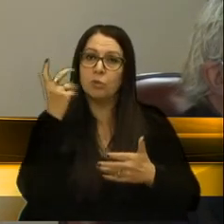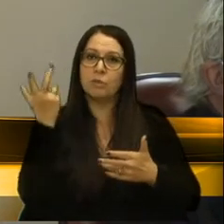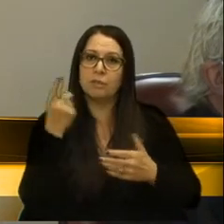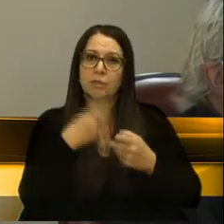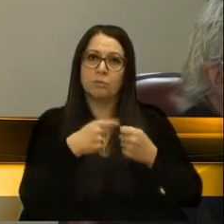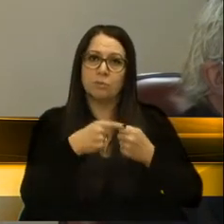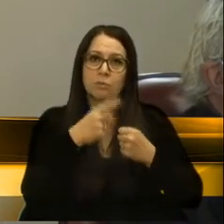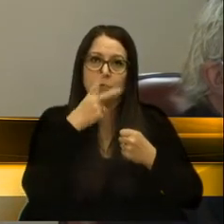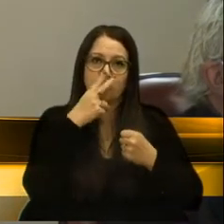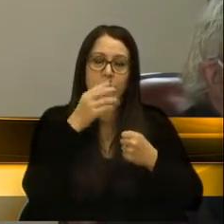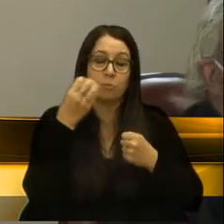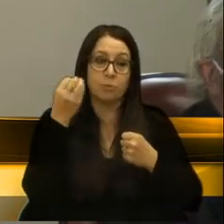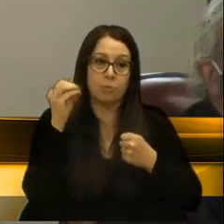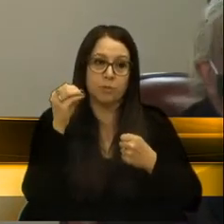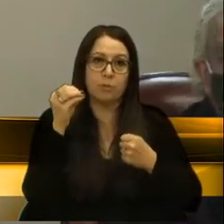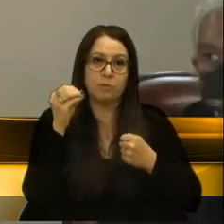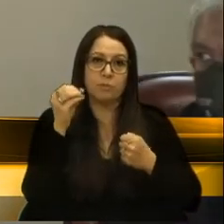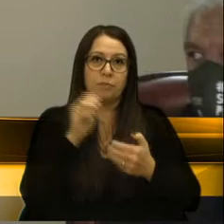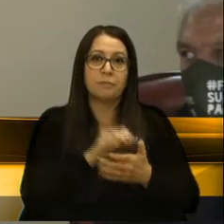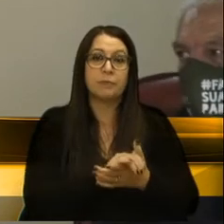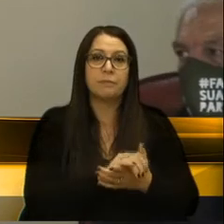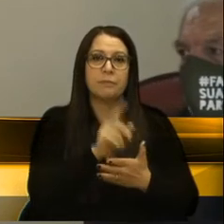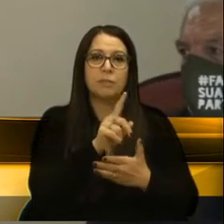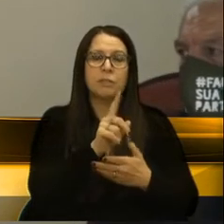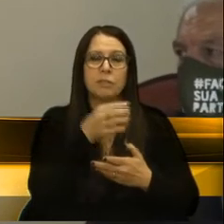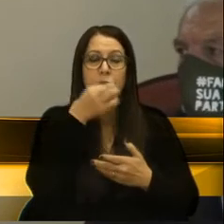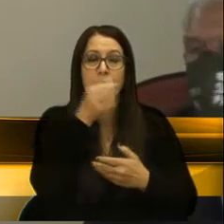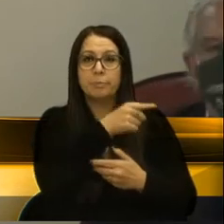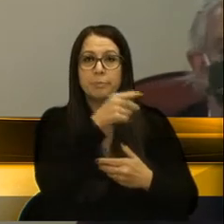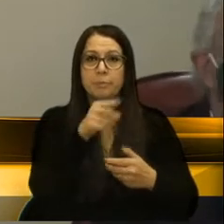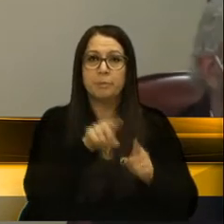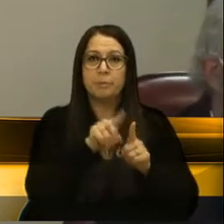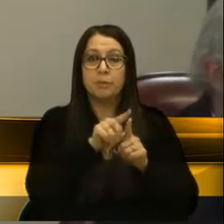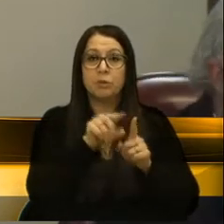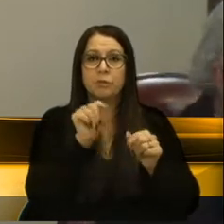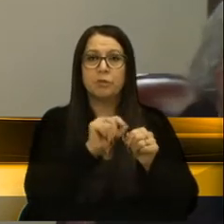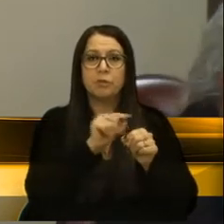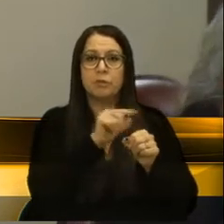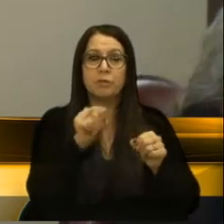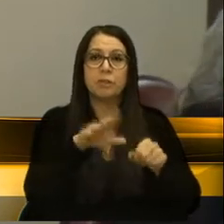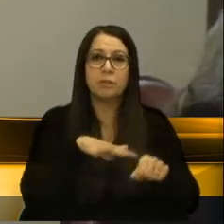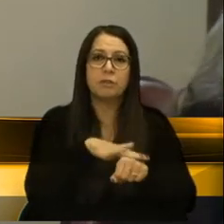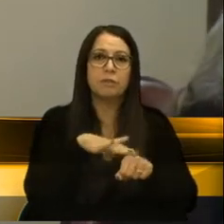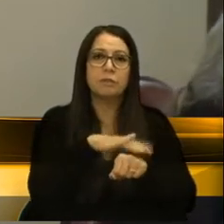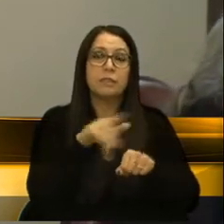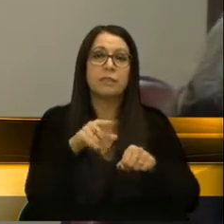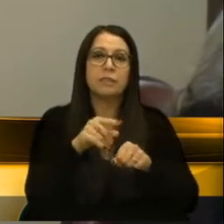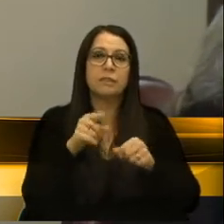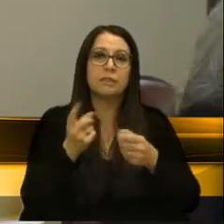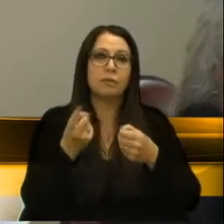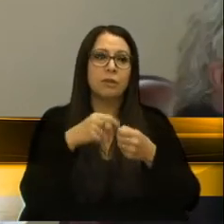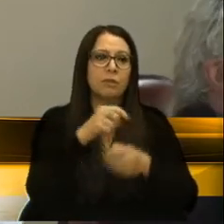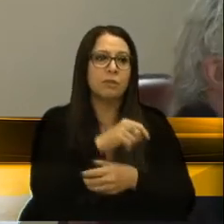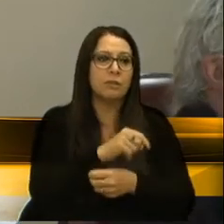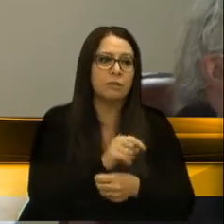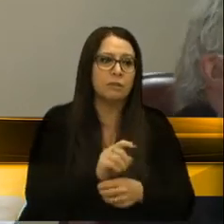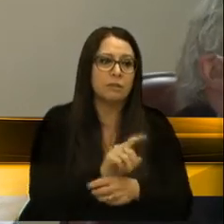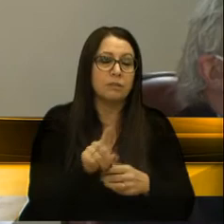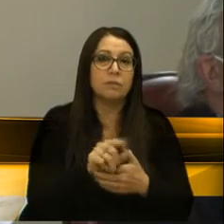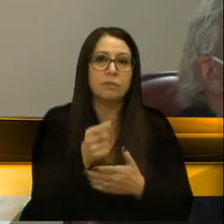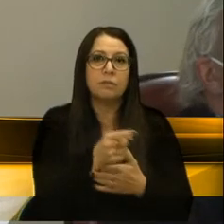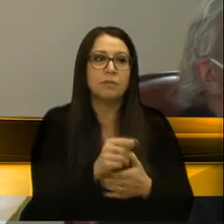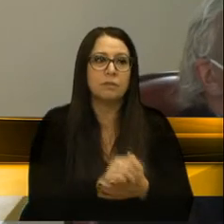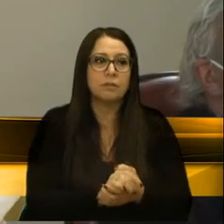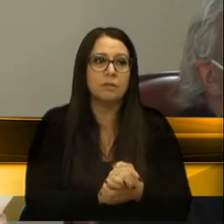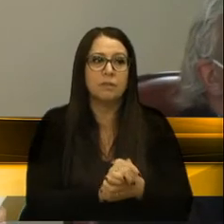municípios como Porto Alegre, e a sugestão é que isso fosse feito através de um convênio da prefeitura com o